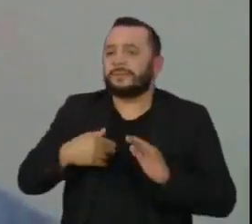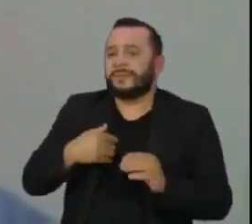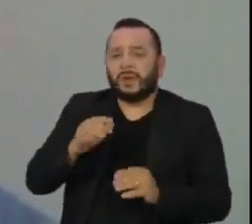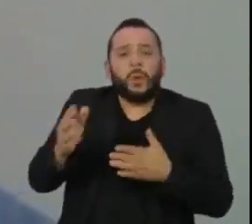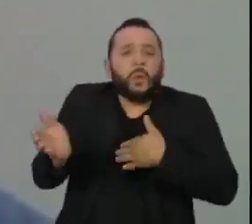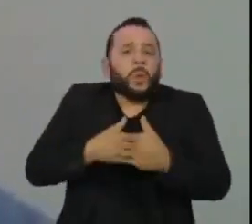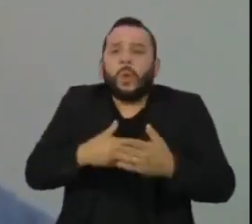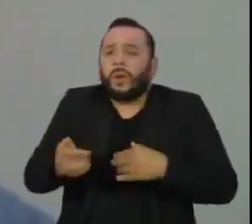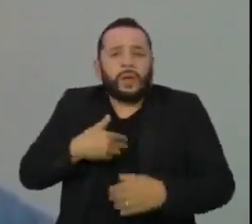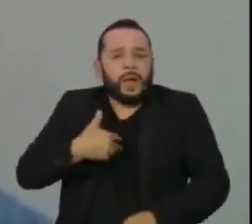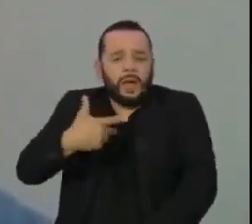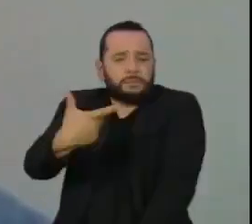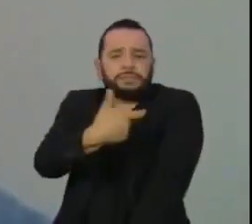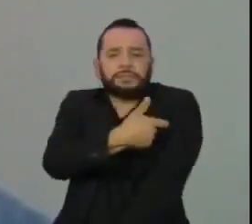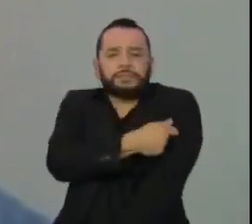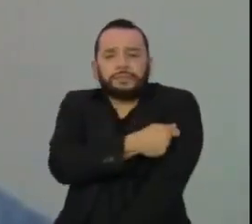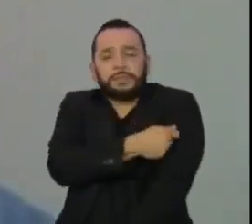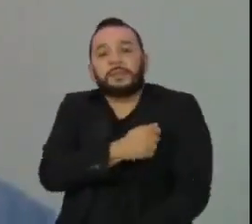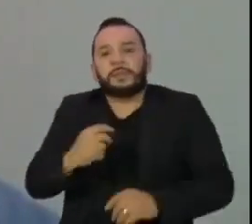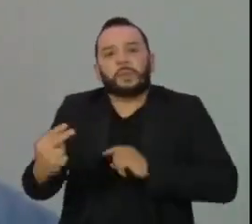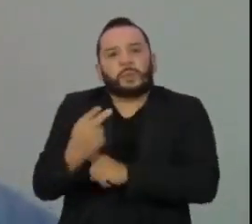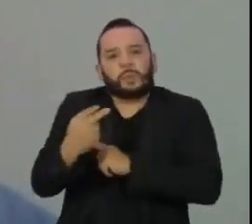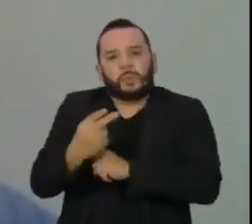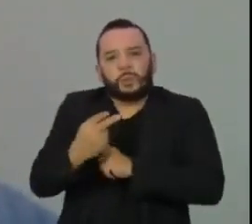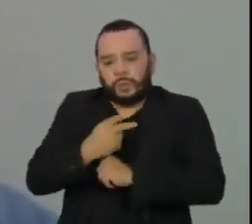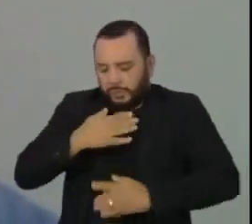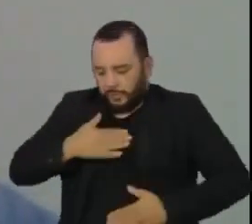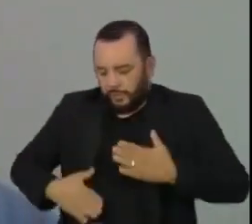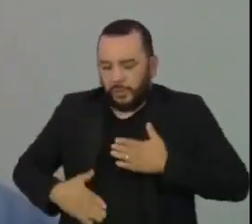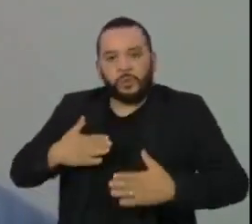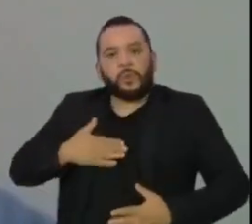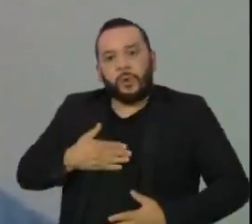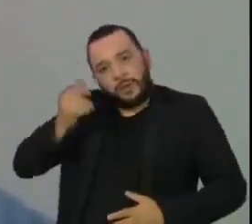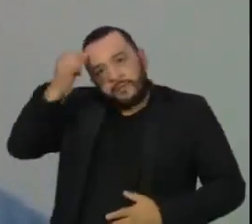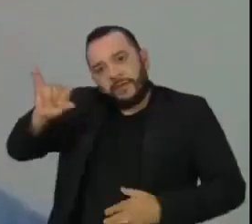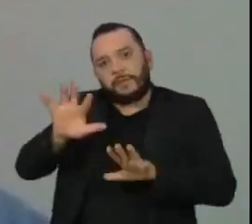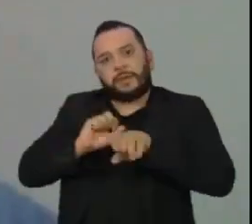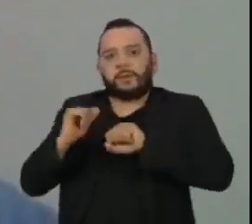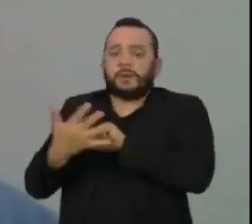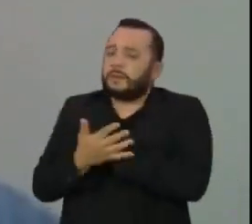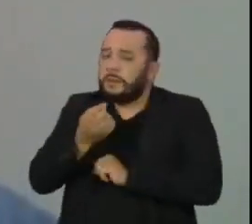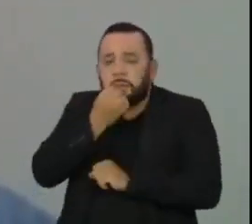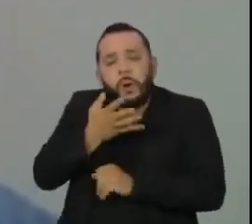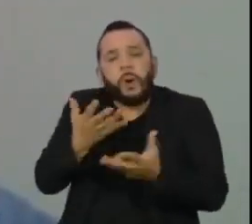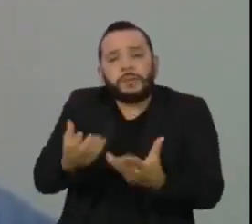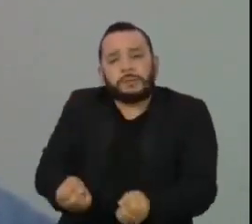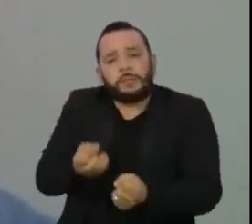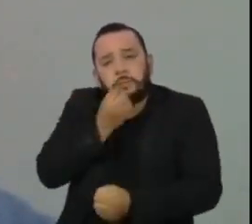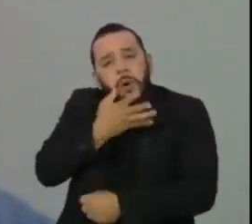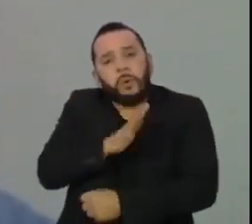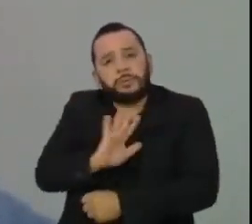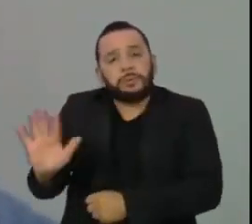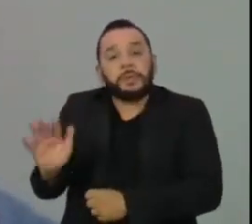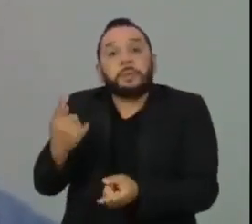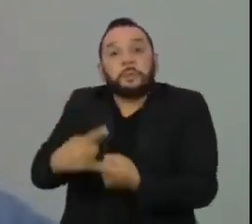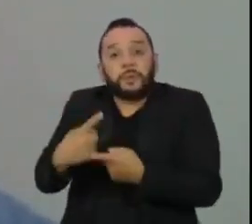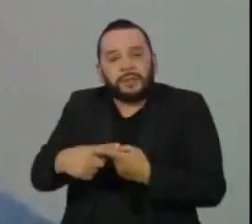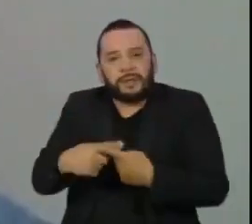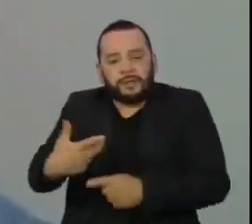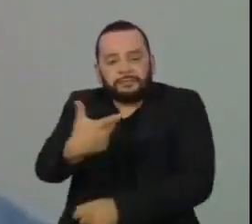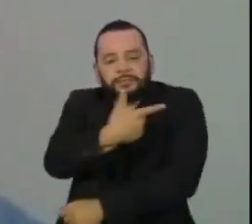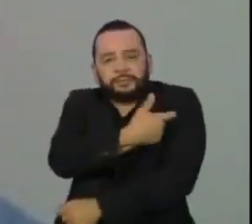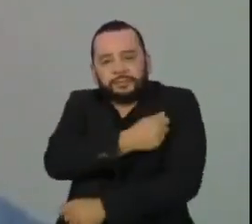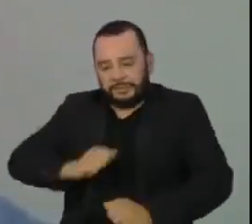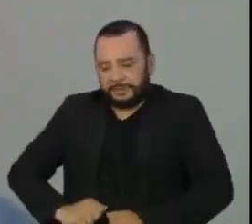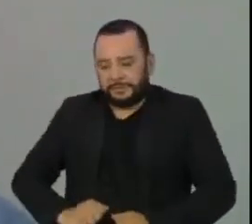é muito bem aceito. Por quê? Permite que o nosso organismo possa utilizar seu sistema imune para